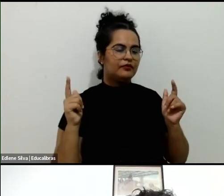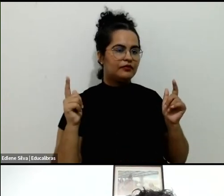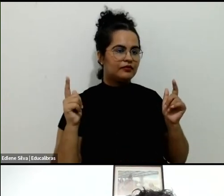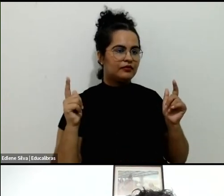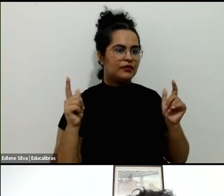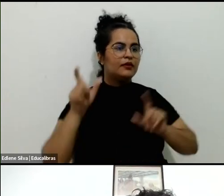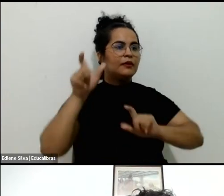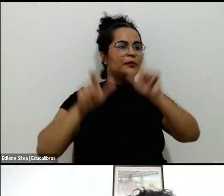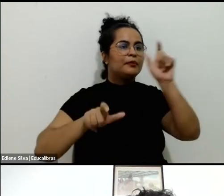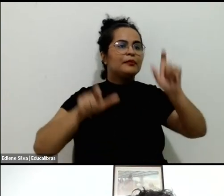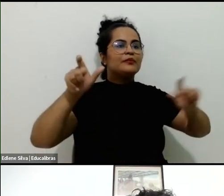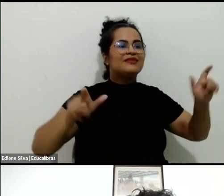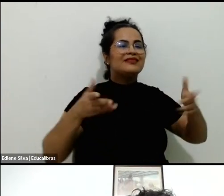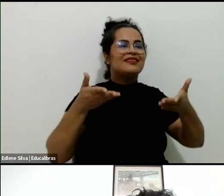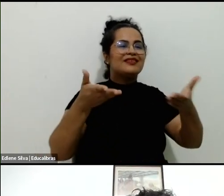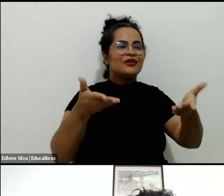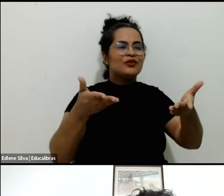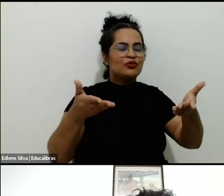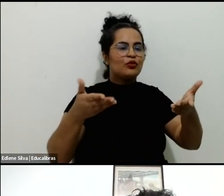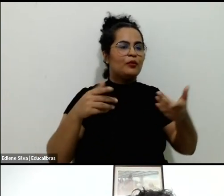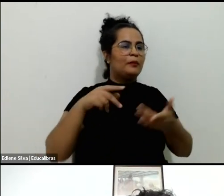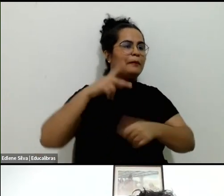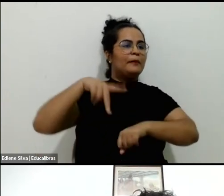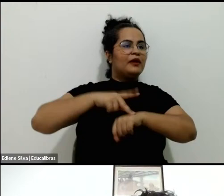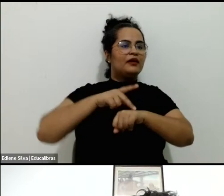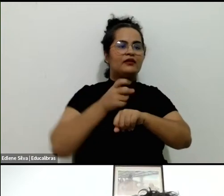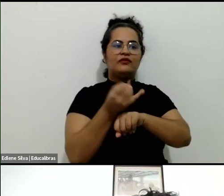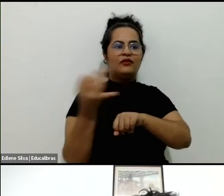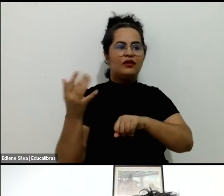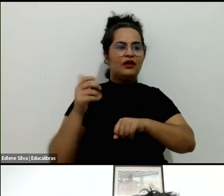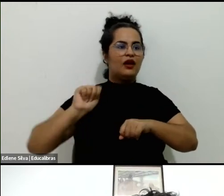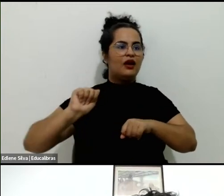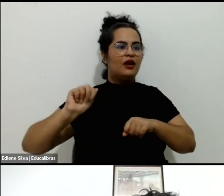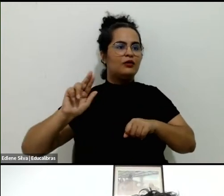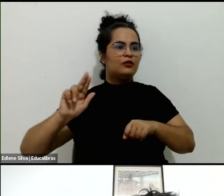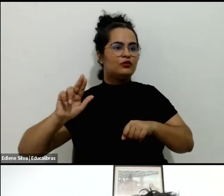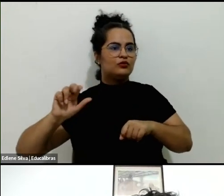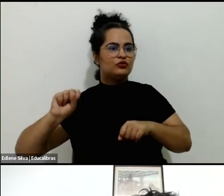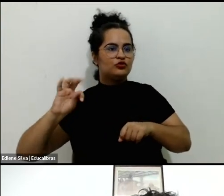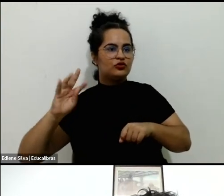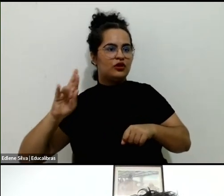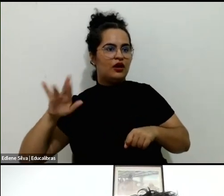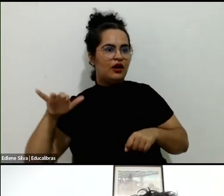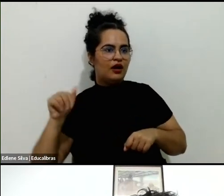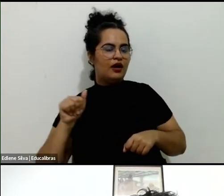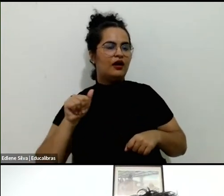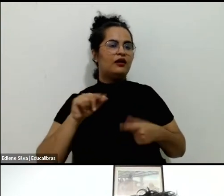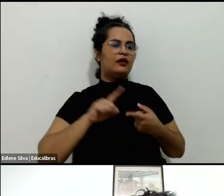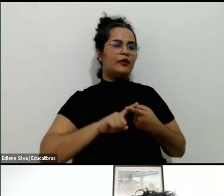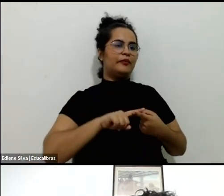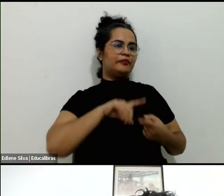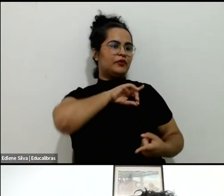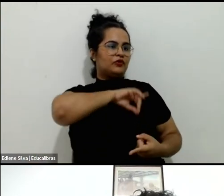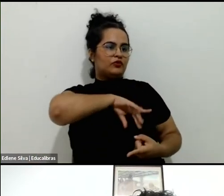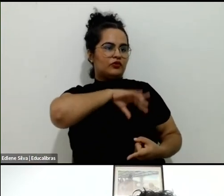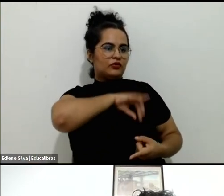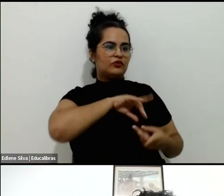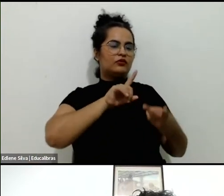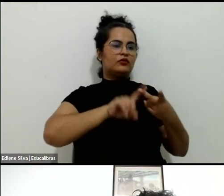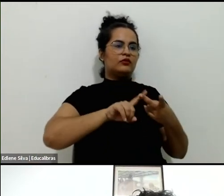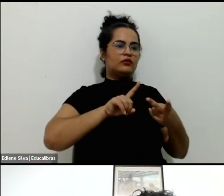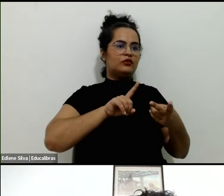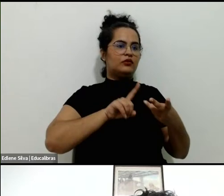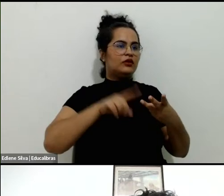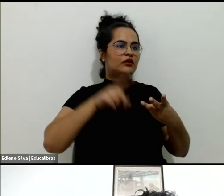pessoas da Austrália, do Chile, de São Paulo e de